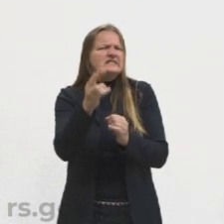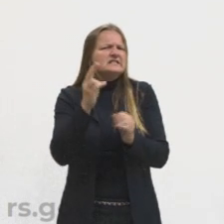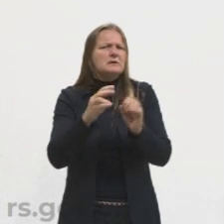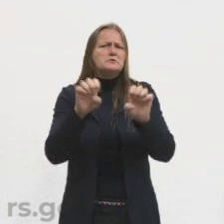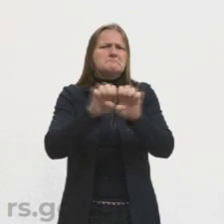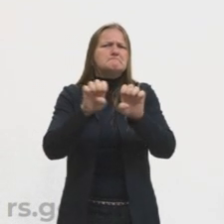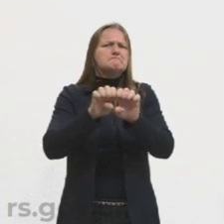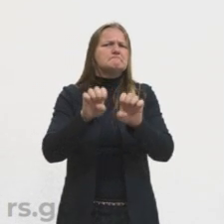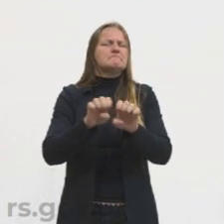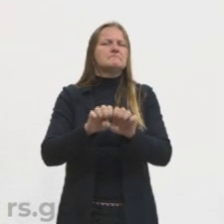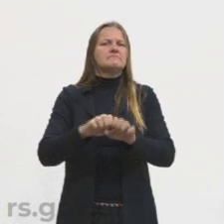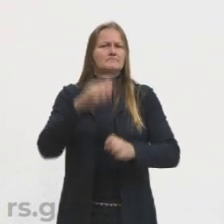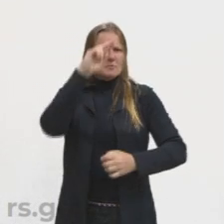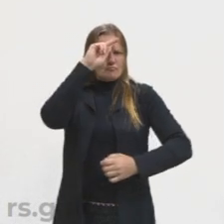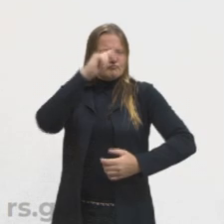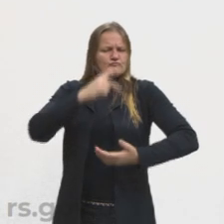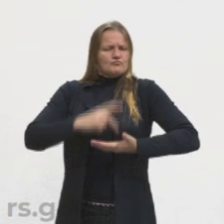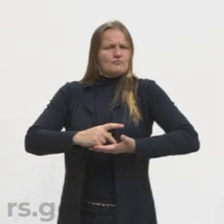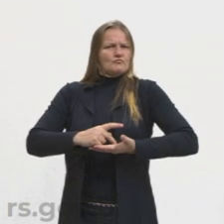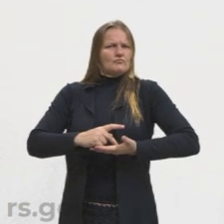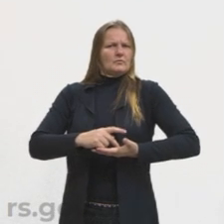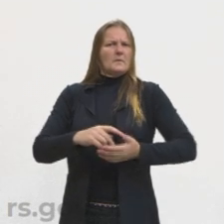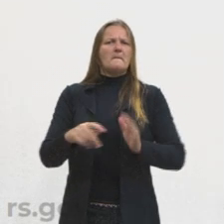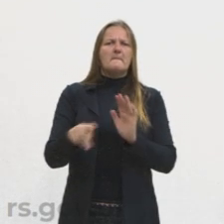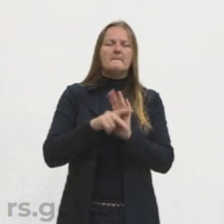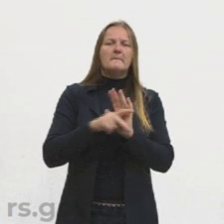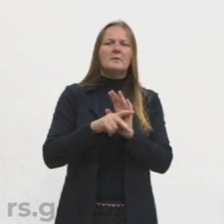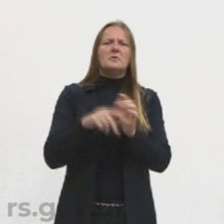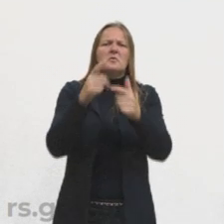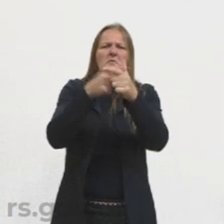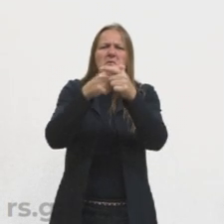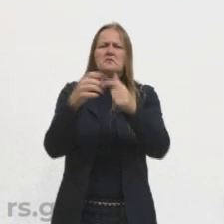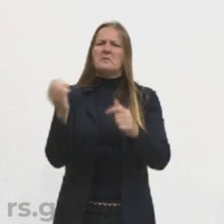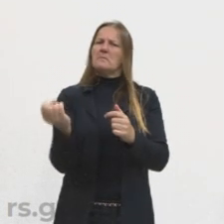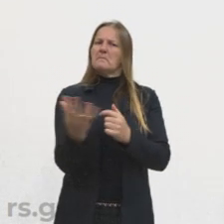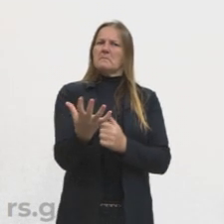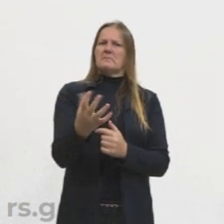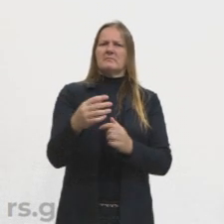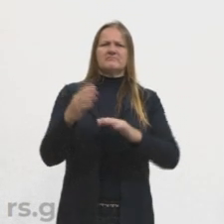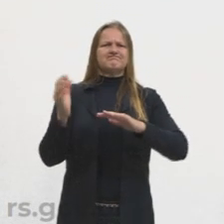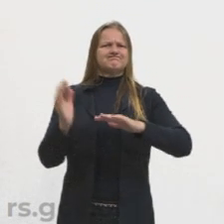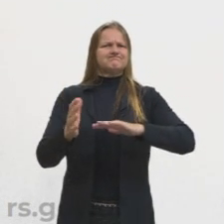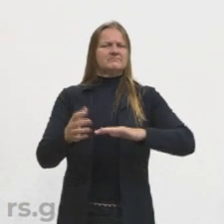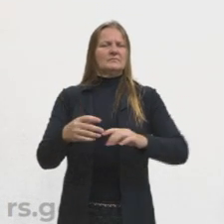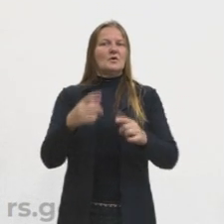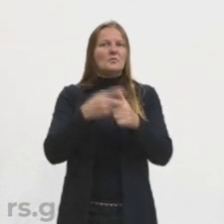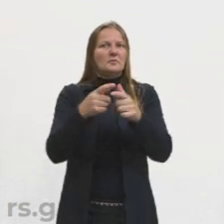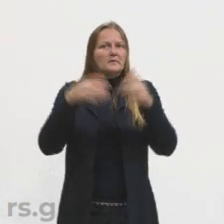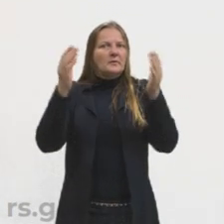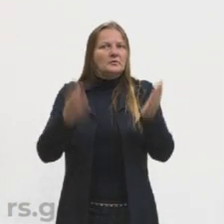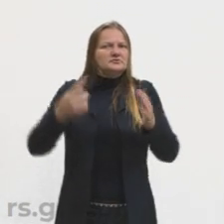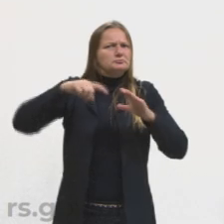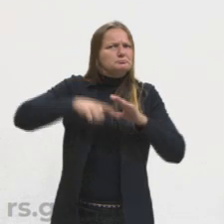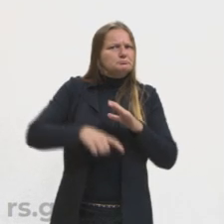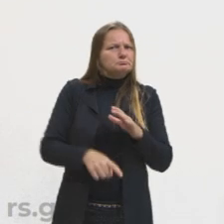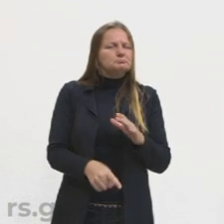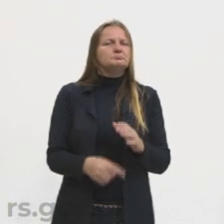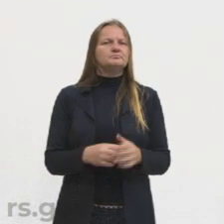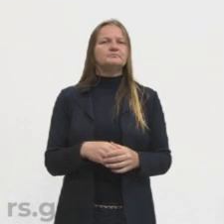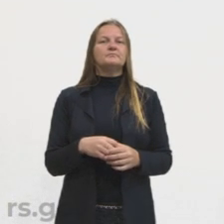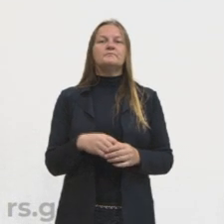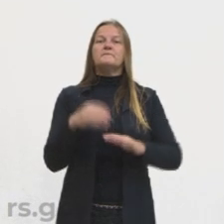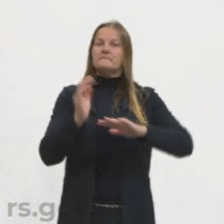confia em si mesma e produzindo graves problemas modernos? Esse é o problema da nossa aula de hoje. A